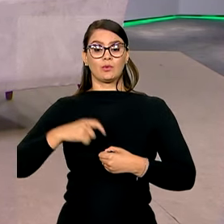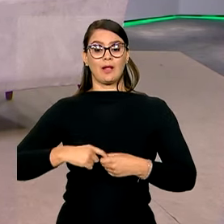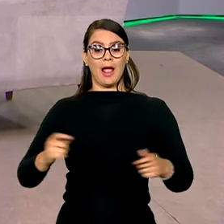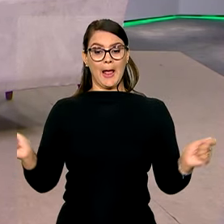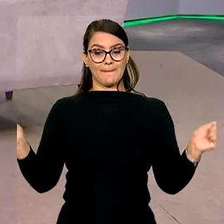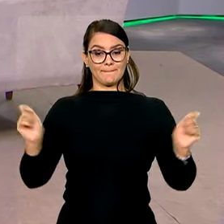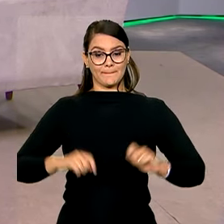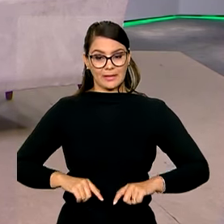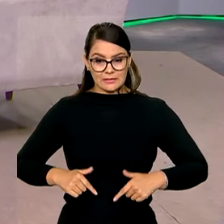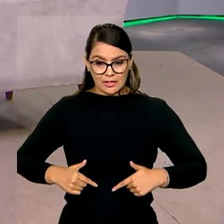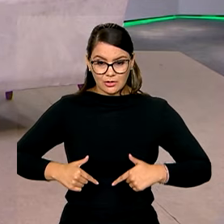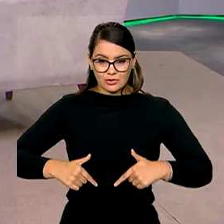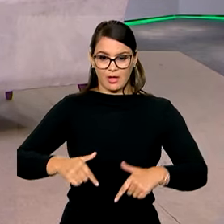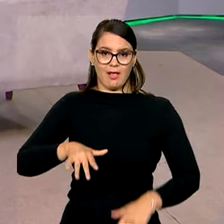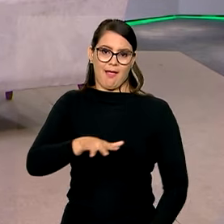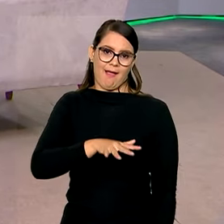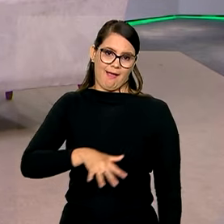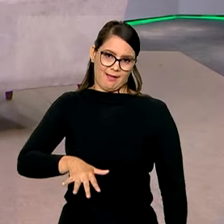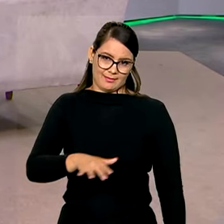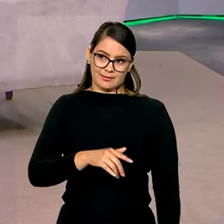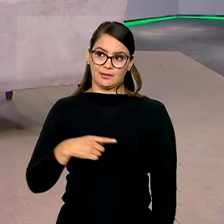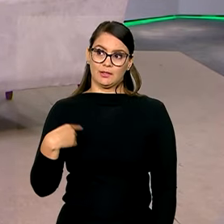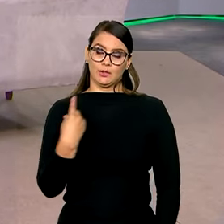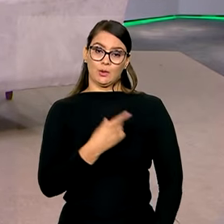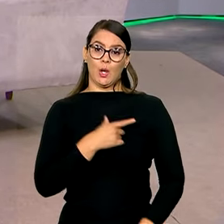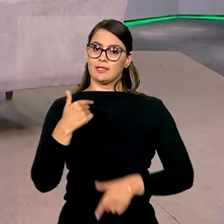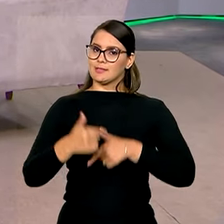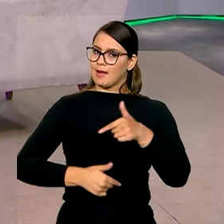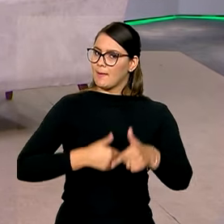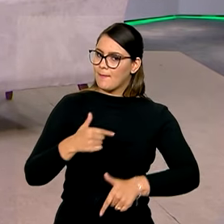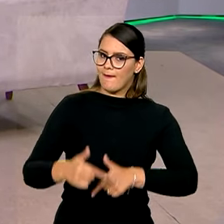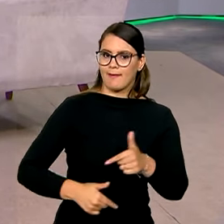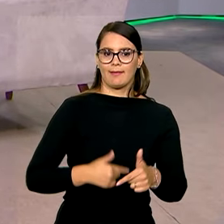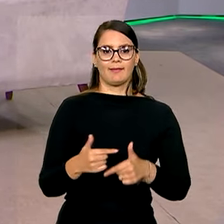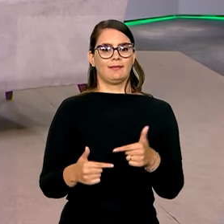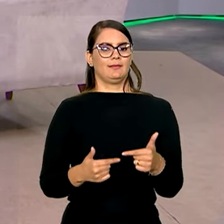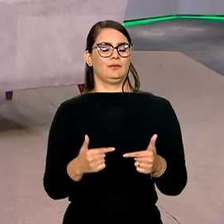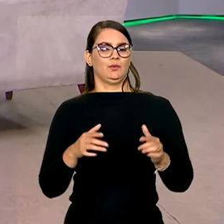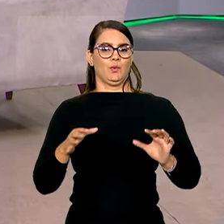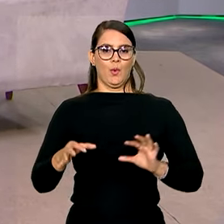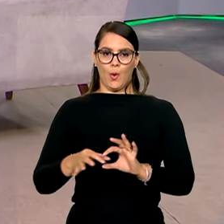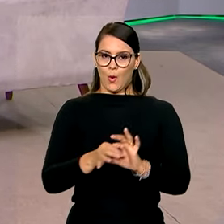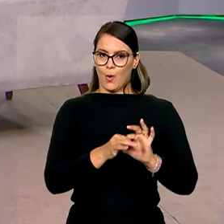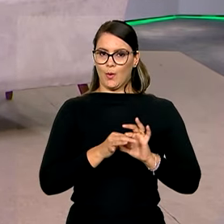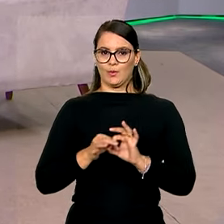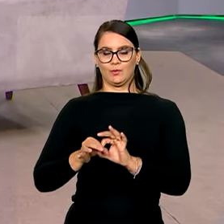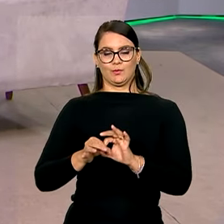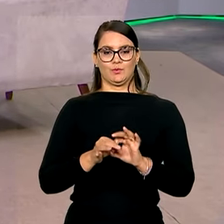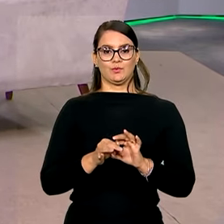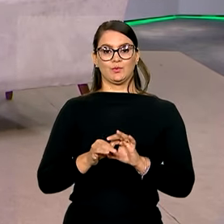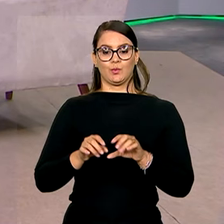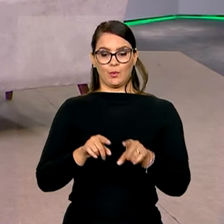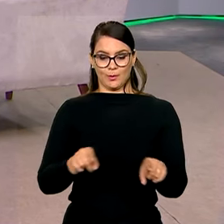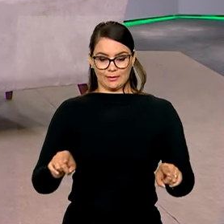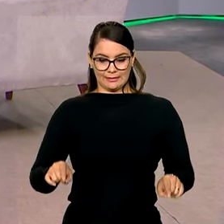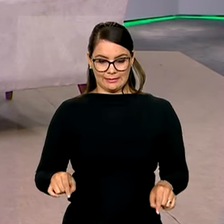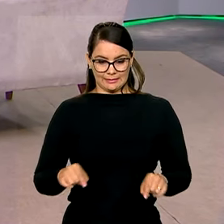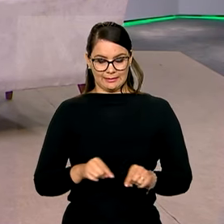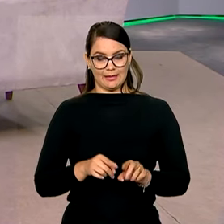nessas áreas. Nós estamos trabalhando aí em um conjunto grande de terras indígenas